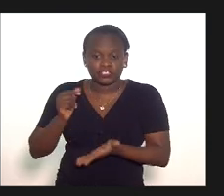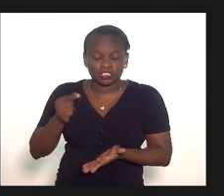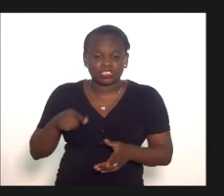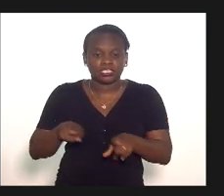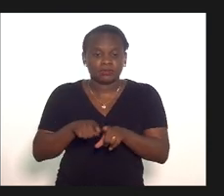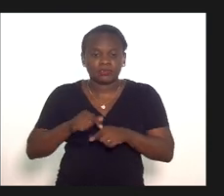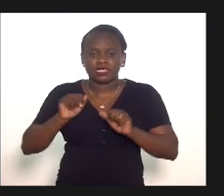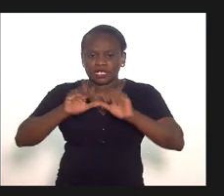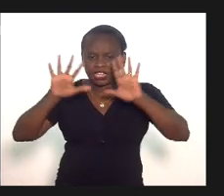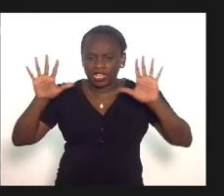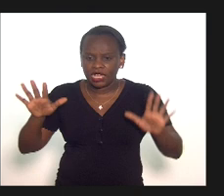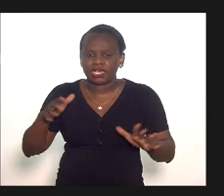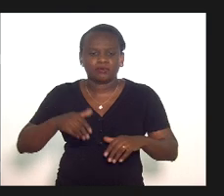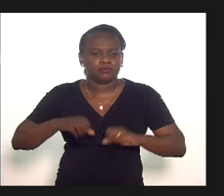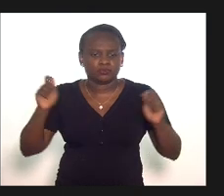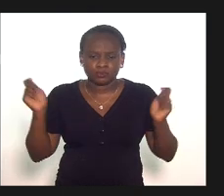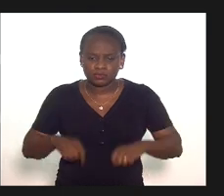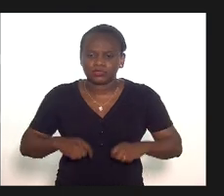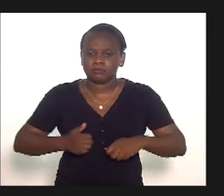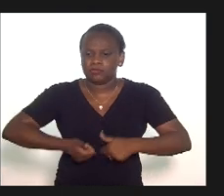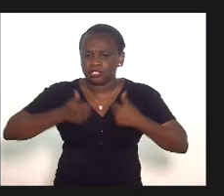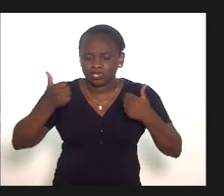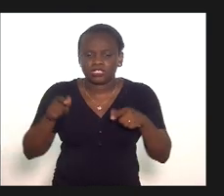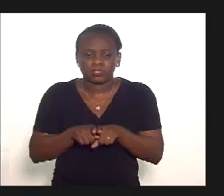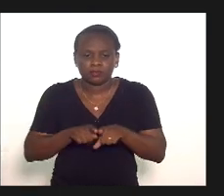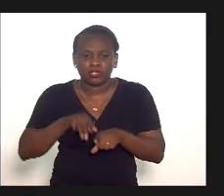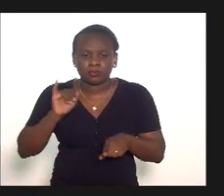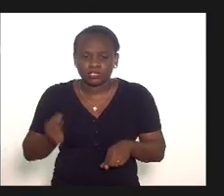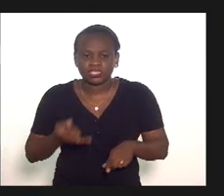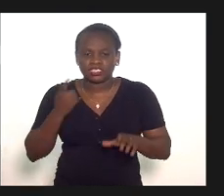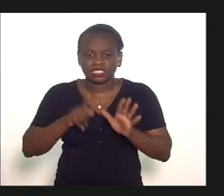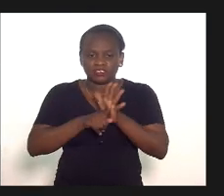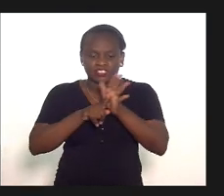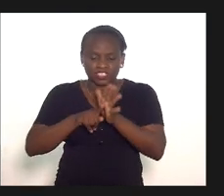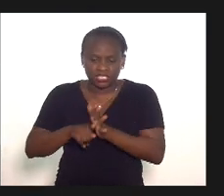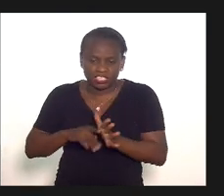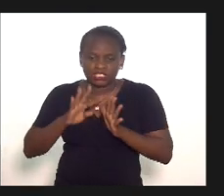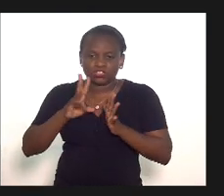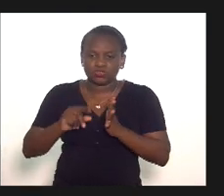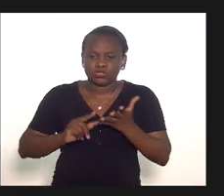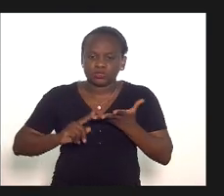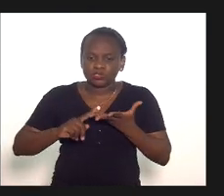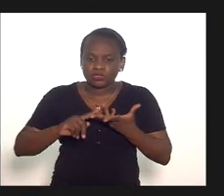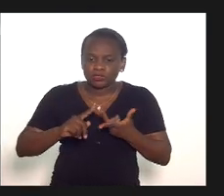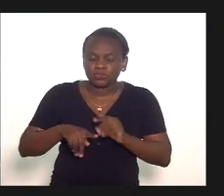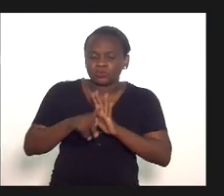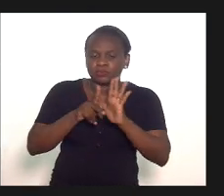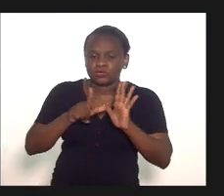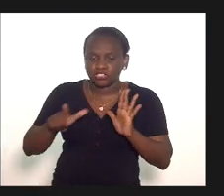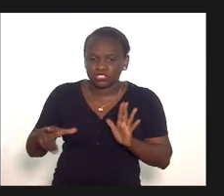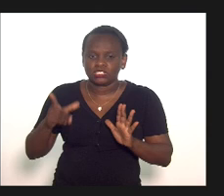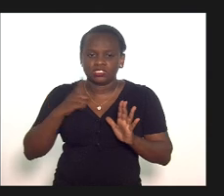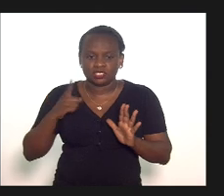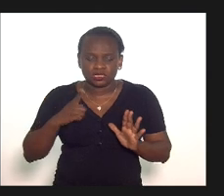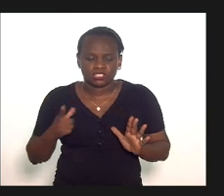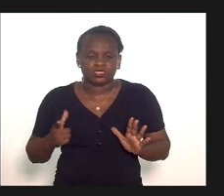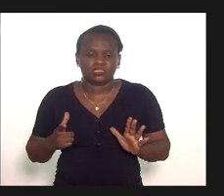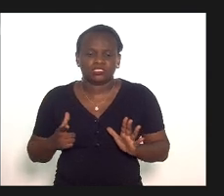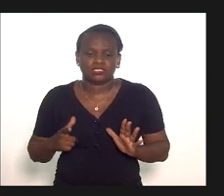dando a maior transparência possível a gente tendo a oportunidade de fiscalizar todos esses projetos que venham